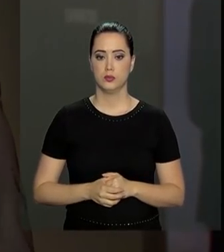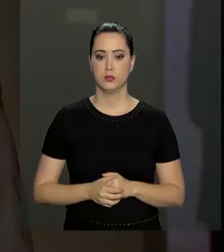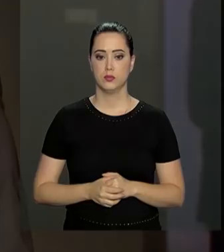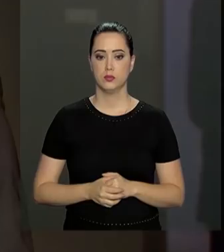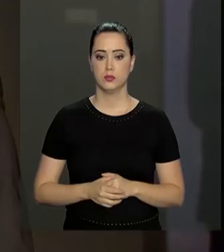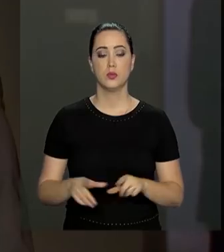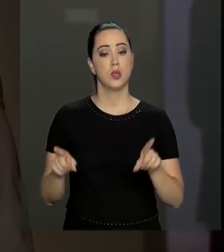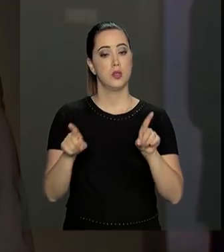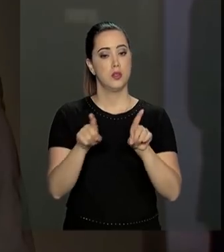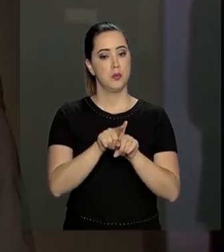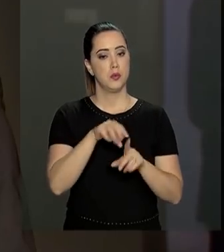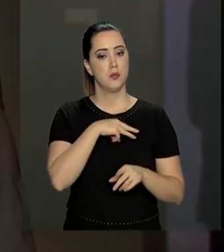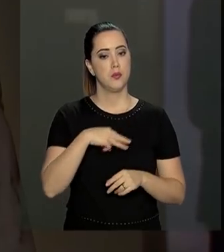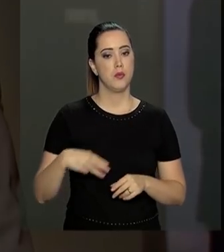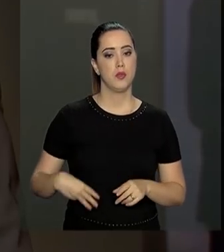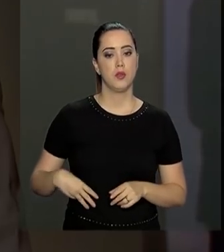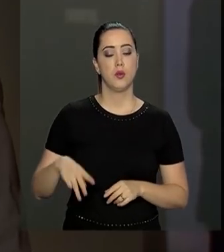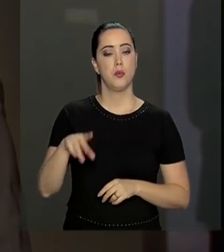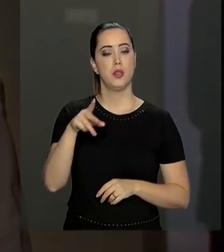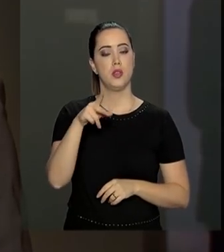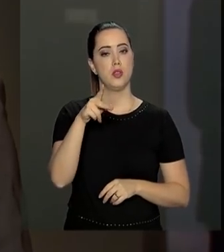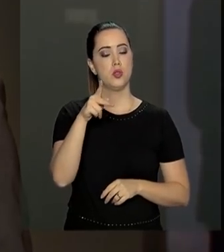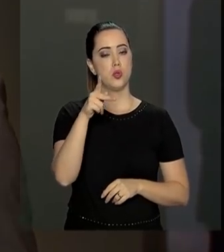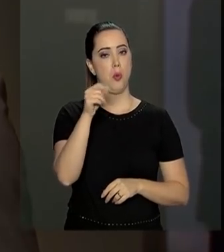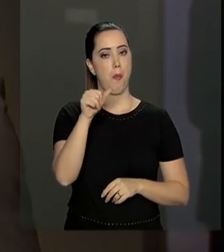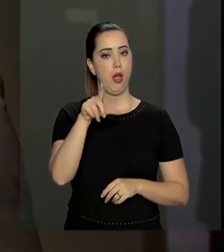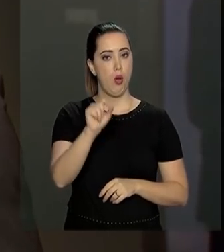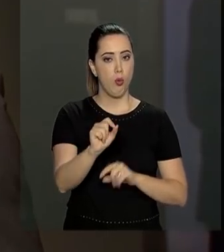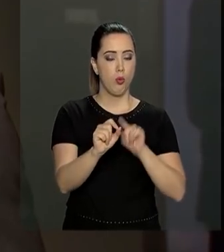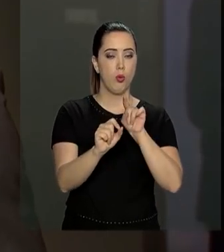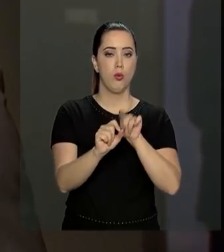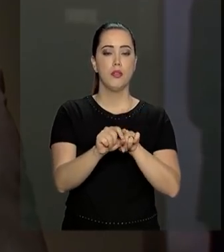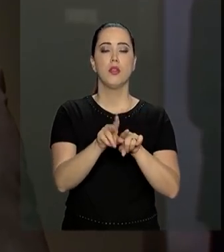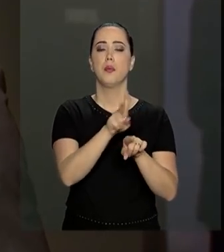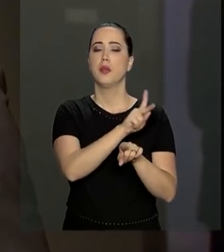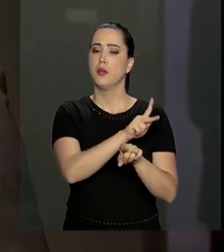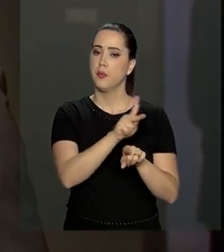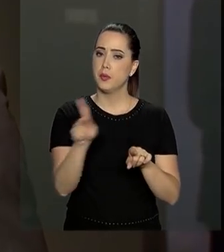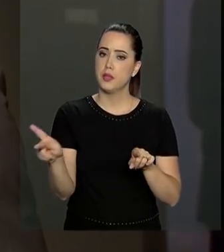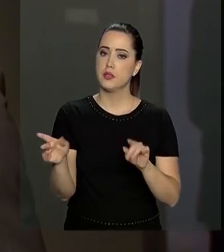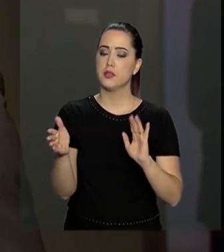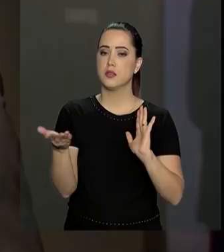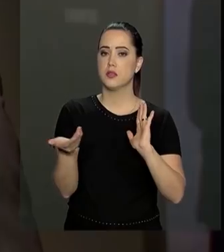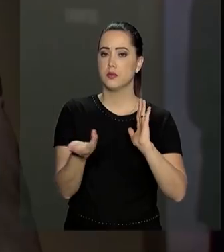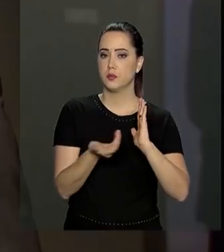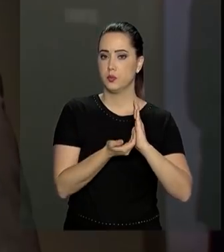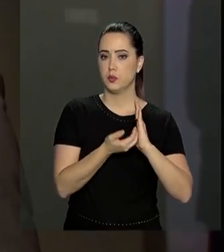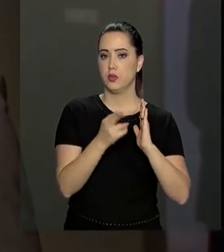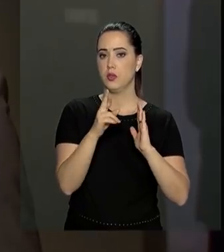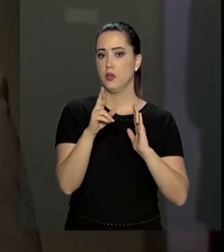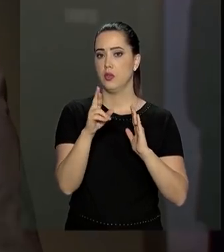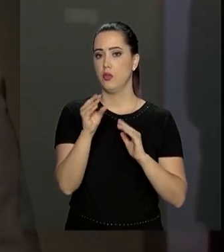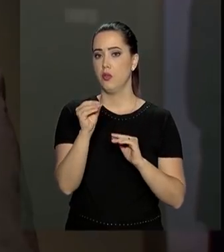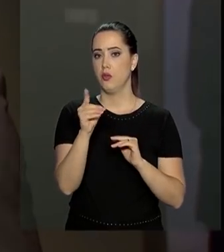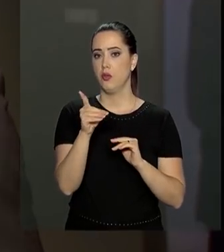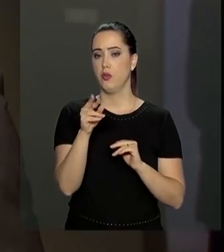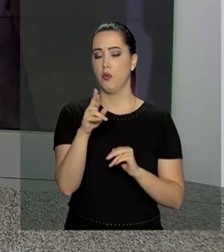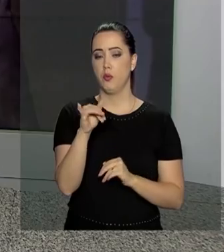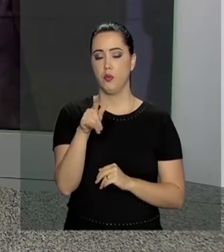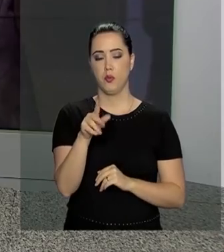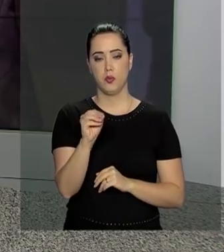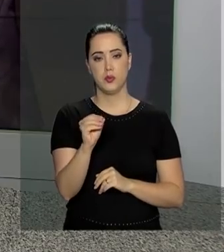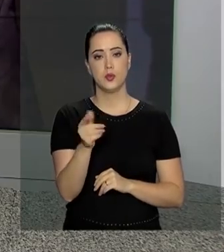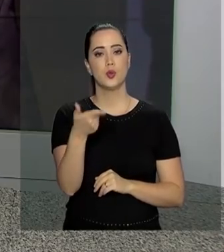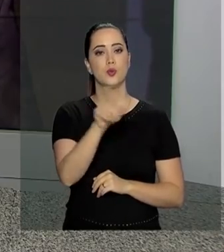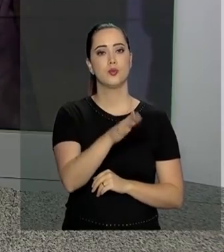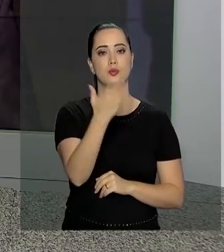Além do ministro Paulo Guedes, também participou do evento o presidente da Câmara dos Deputados, Rodrigo Maia. Eu volto com você,